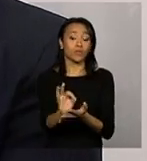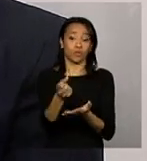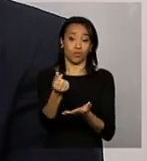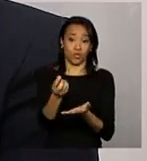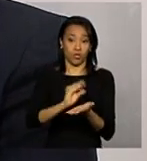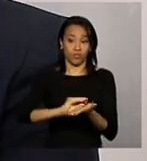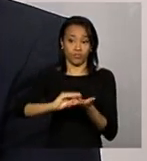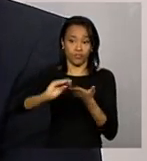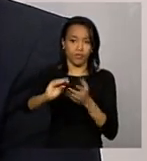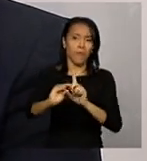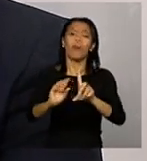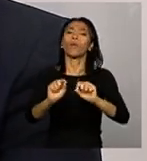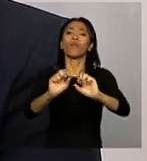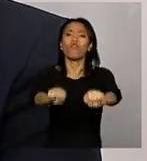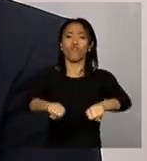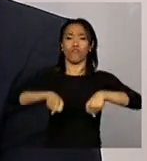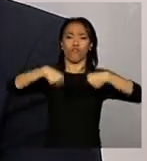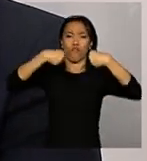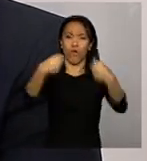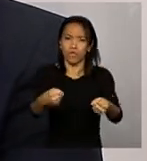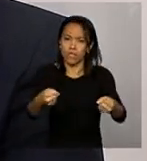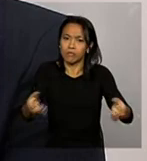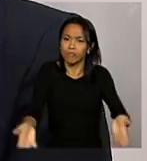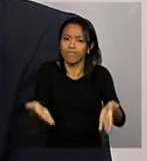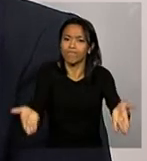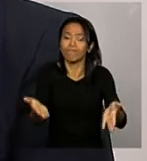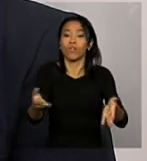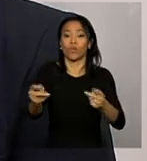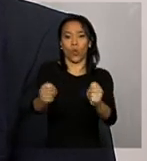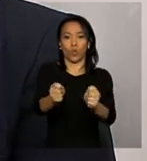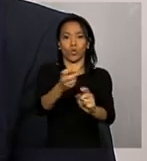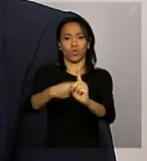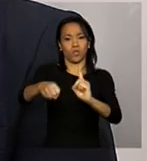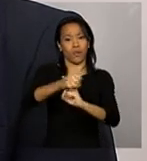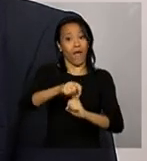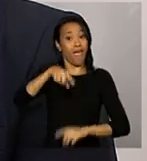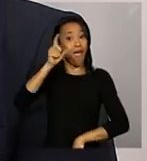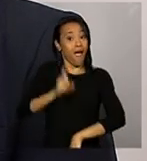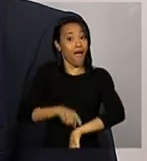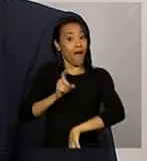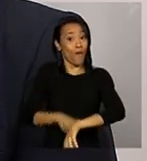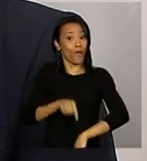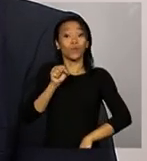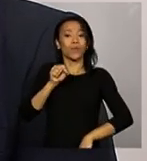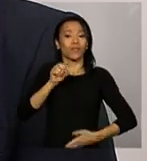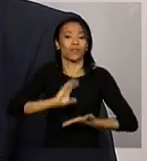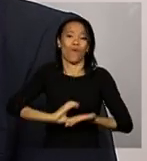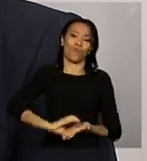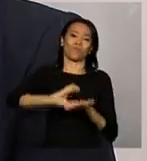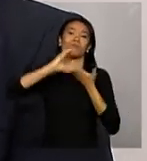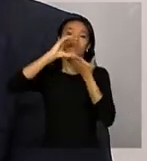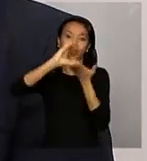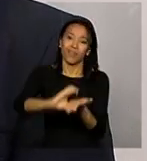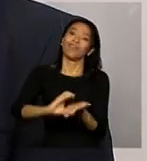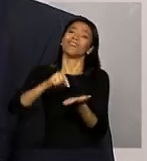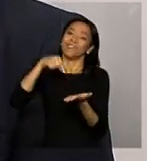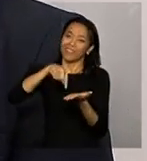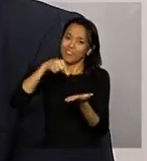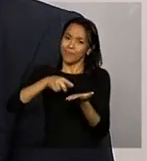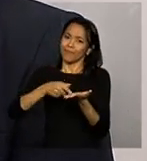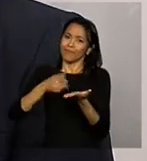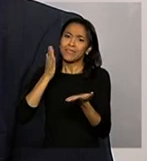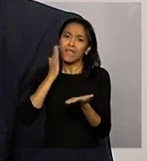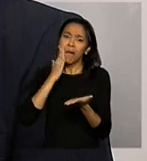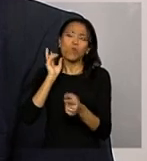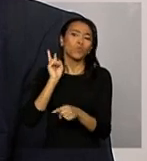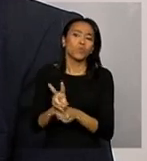IGD para o fortalecimento do controle social no município é a hora do Conselho realmente fazer pressão junto à